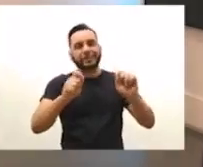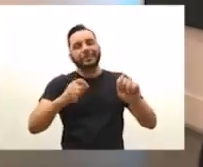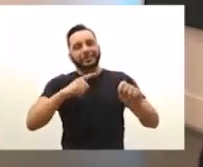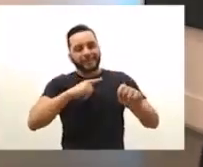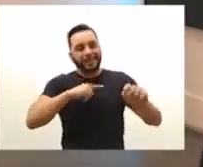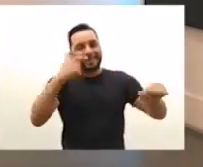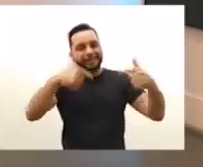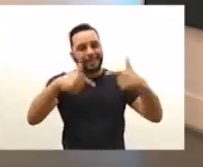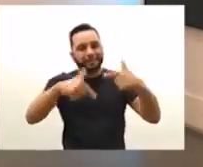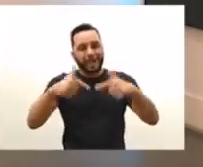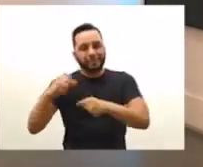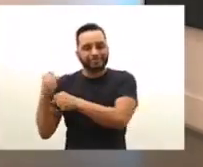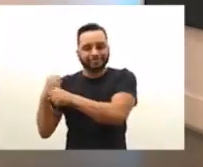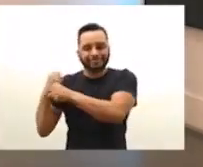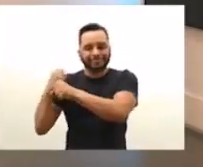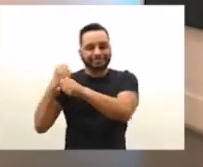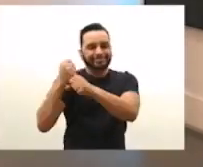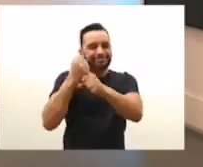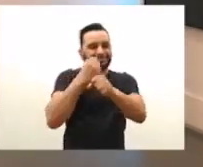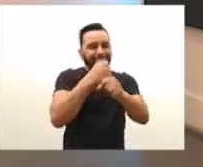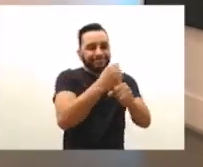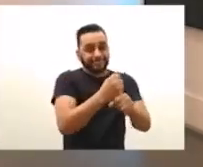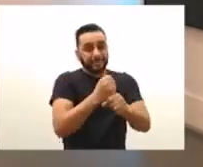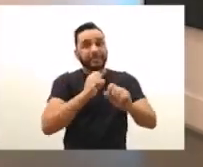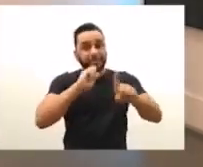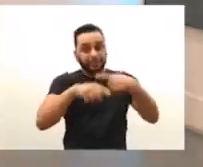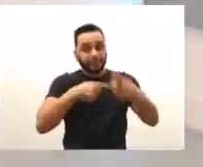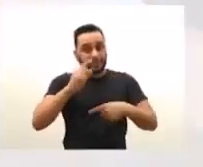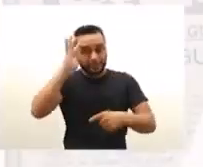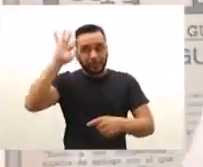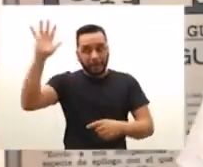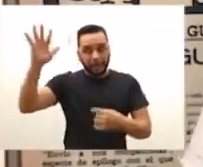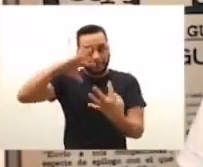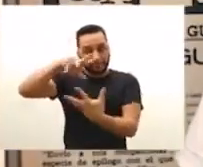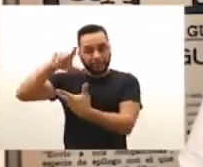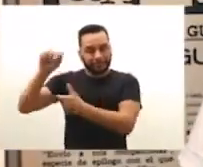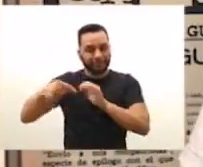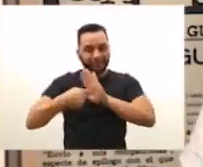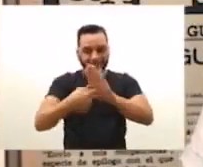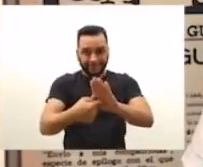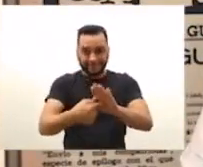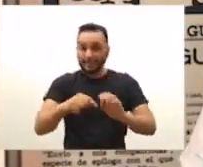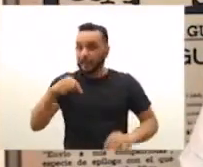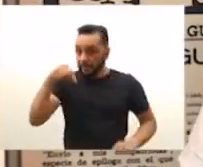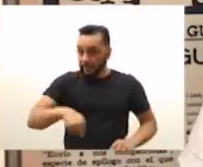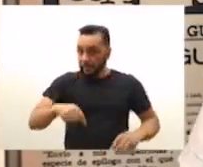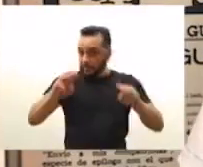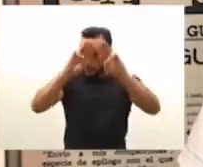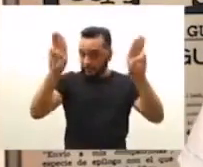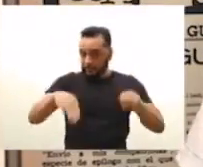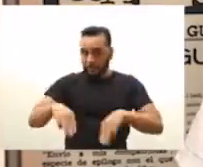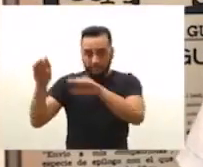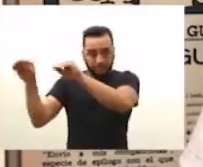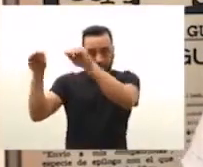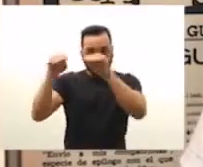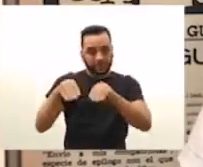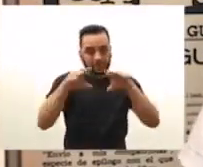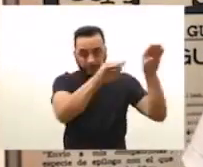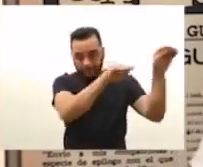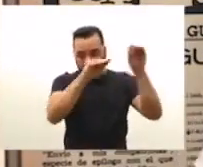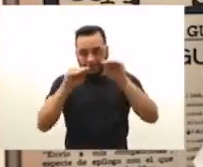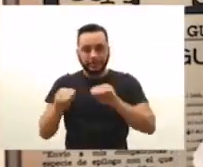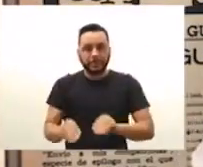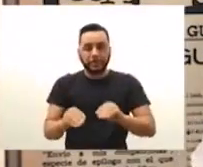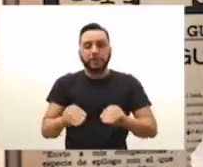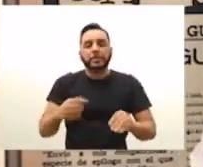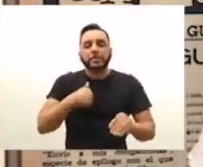ao longo do ano, nessa semana do Sonhar o Mundo. O Museu da Migração funciona hoje, onde era o antigo Espaço de